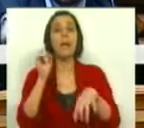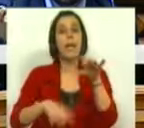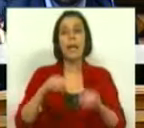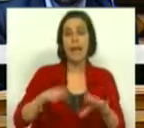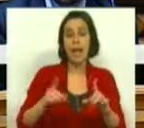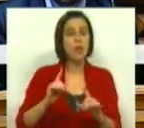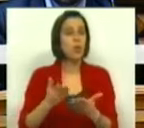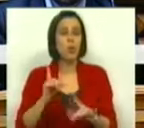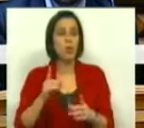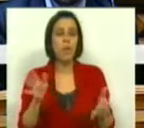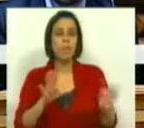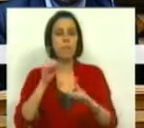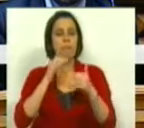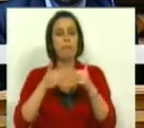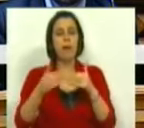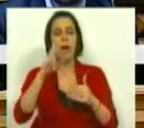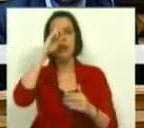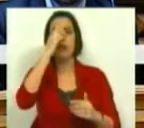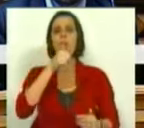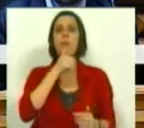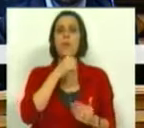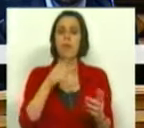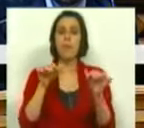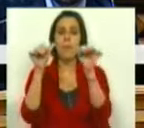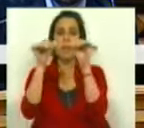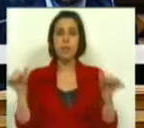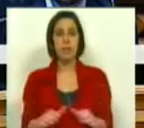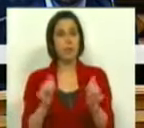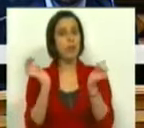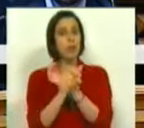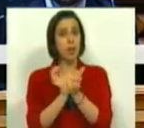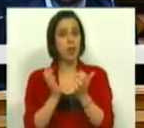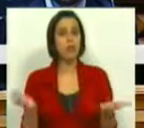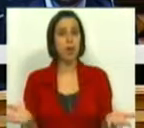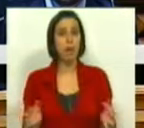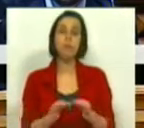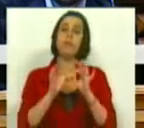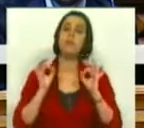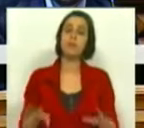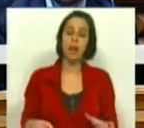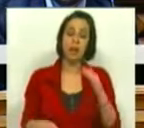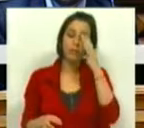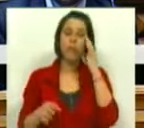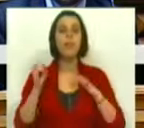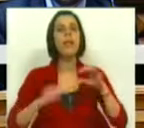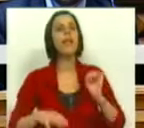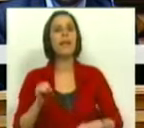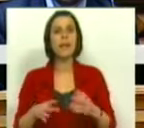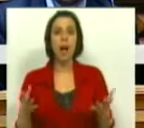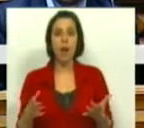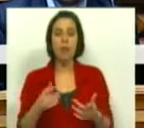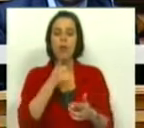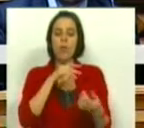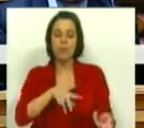põe em causa não só a média e longo prazo a sustentabilidade do sistema de segurança social, como também põe em causa